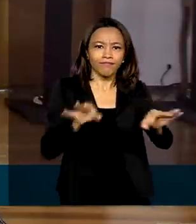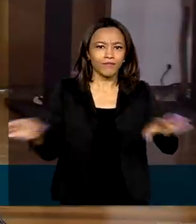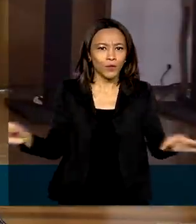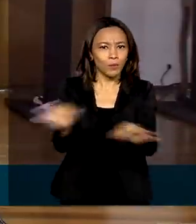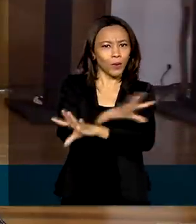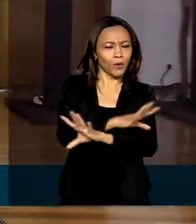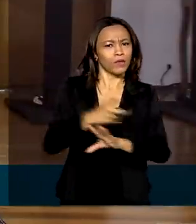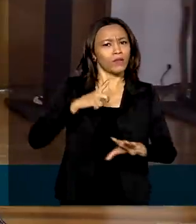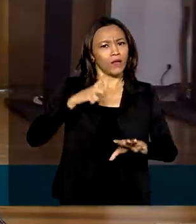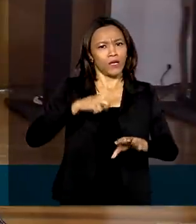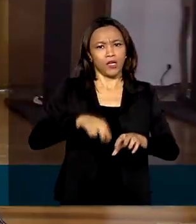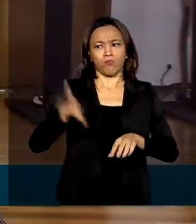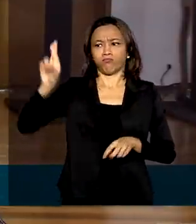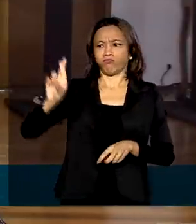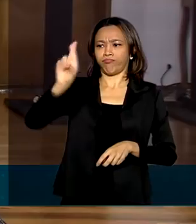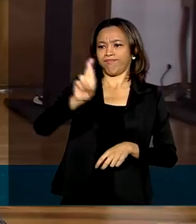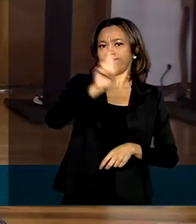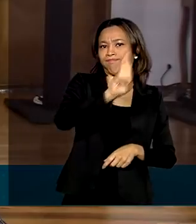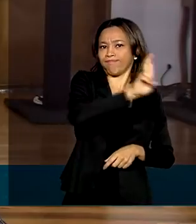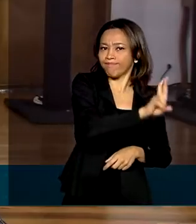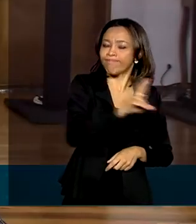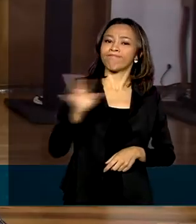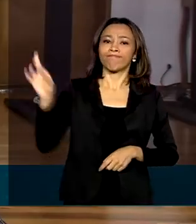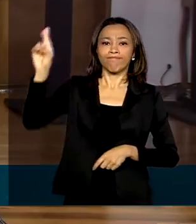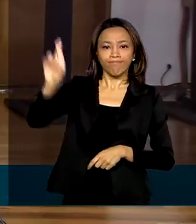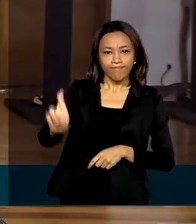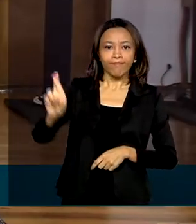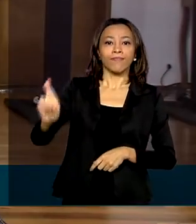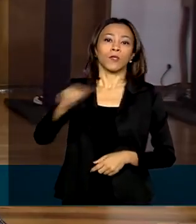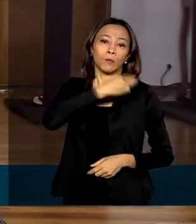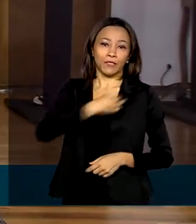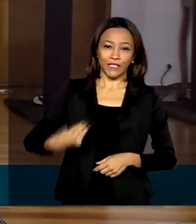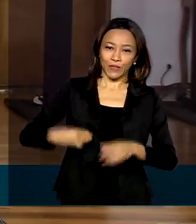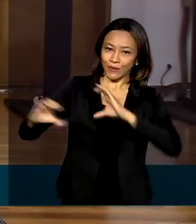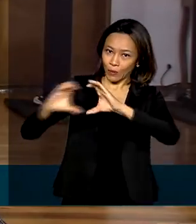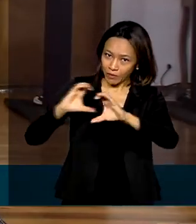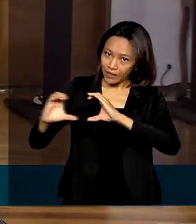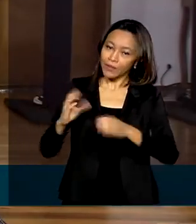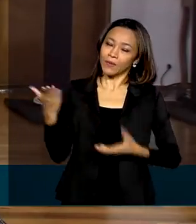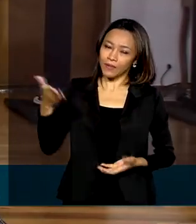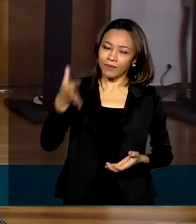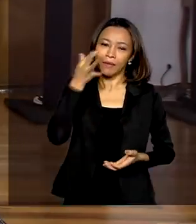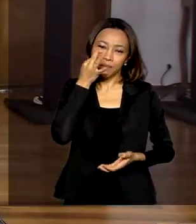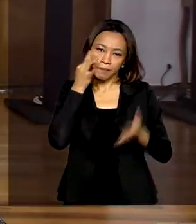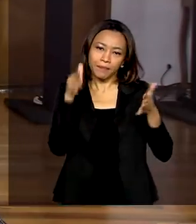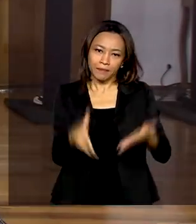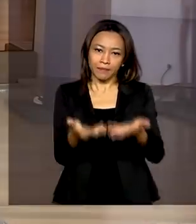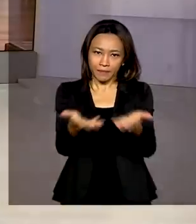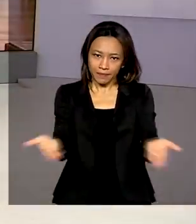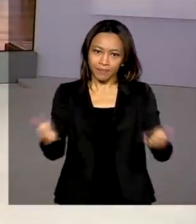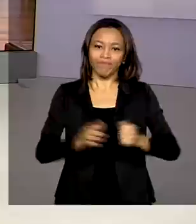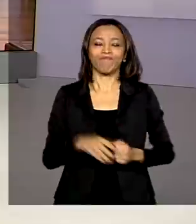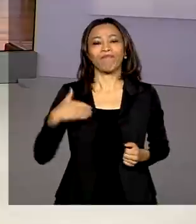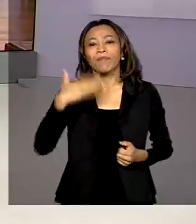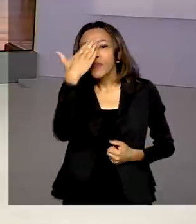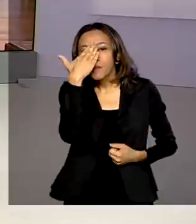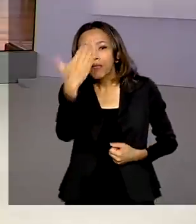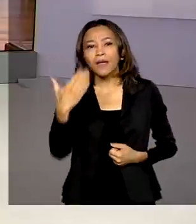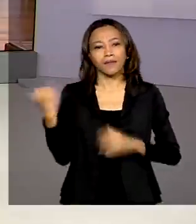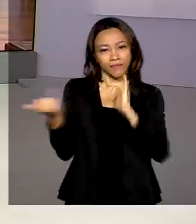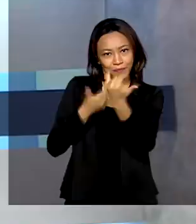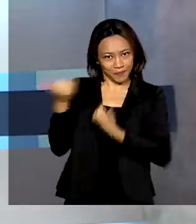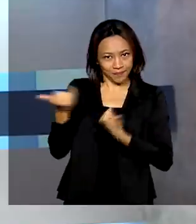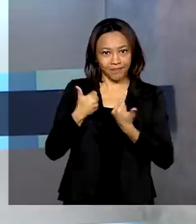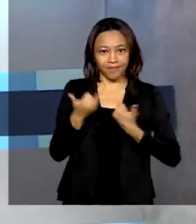presença de diversas autoridades, entre elas o ministro das Comunicações, Fábio Faria. Manuela, volto com você. Muito obrigada pelas informações.